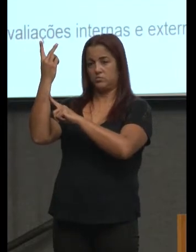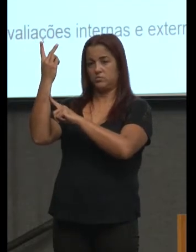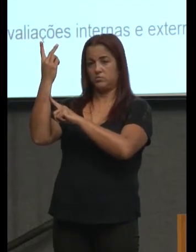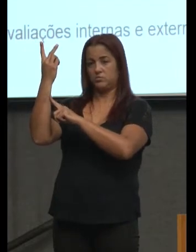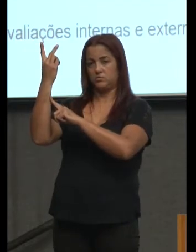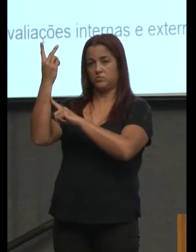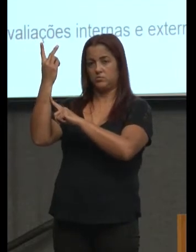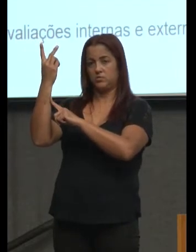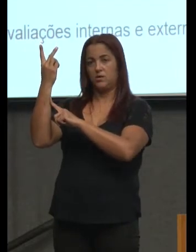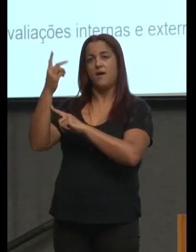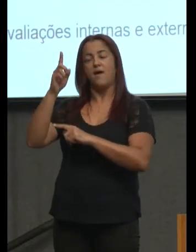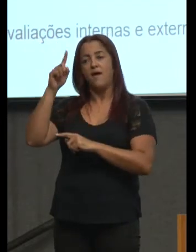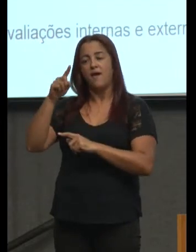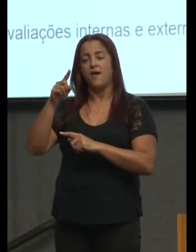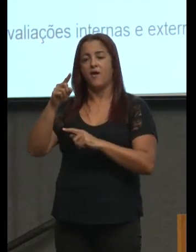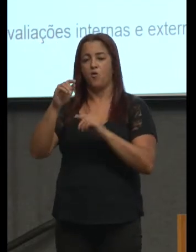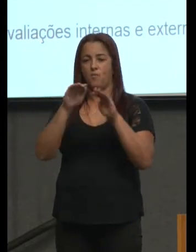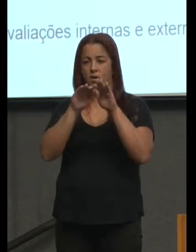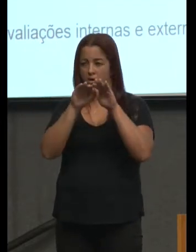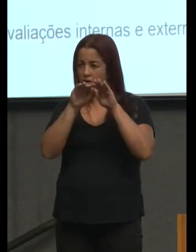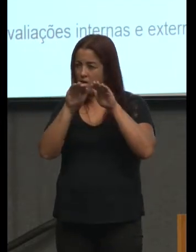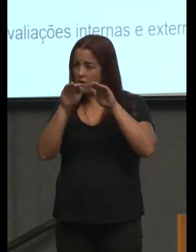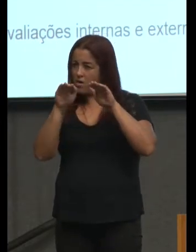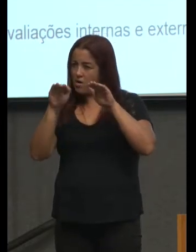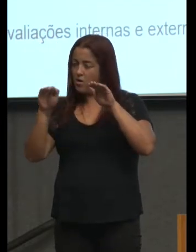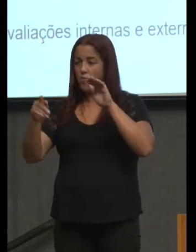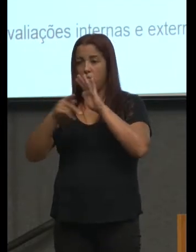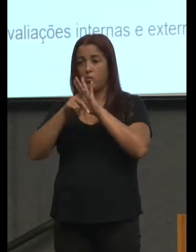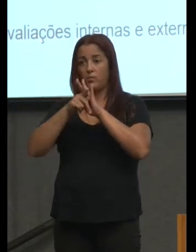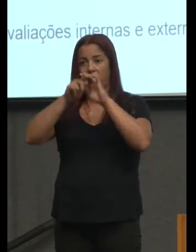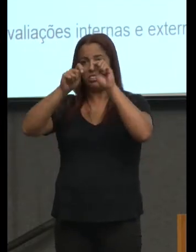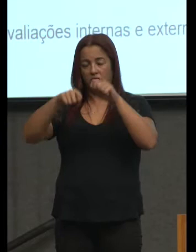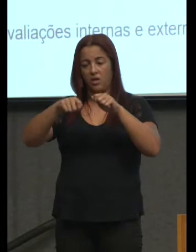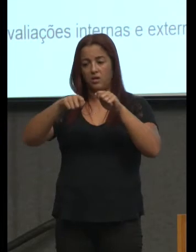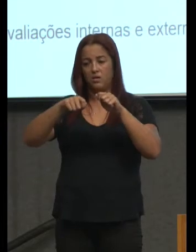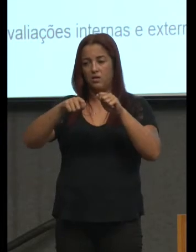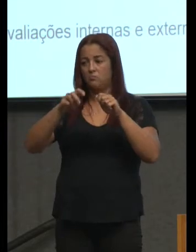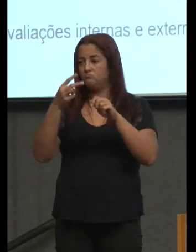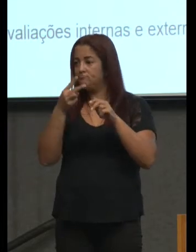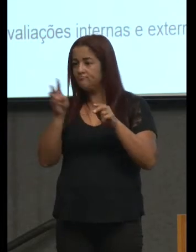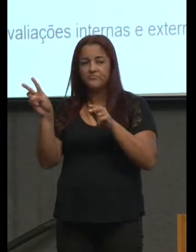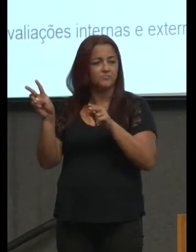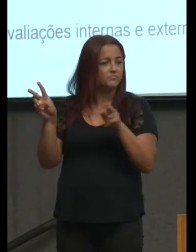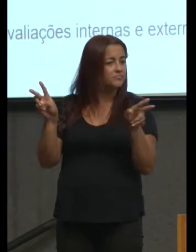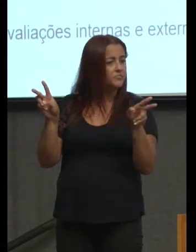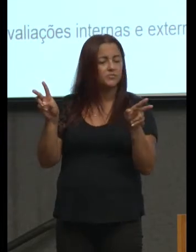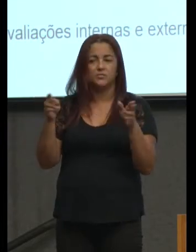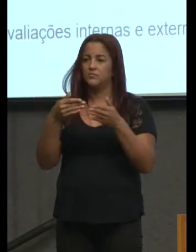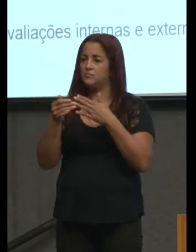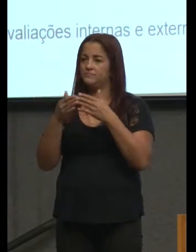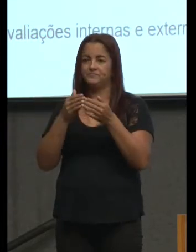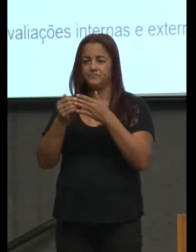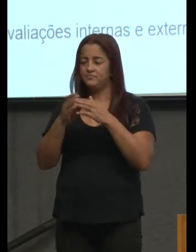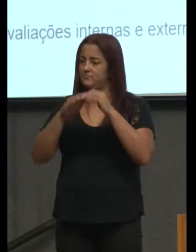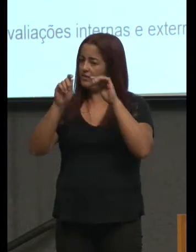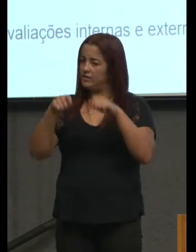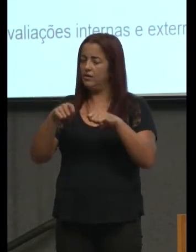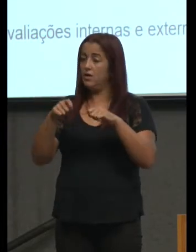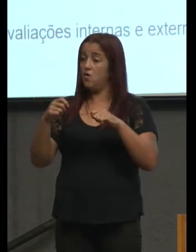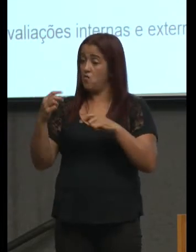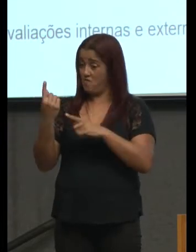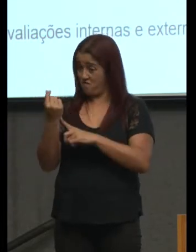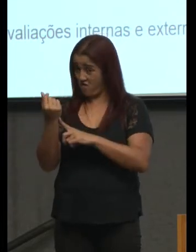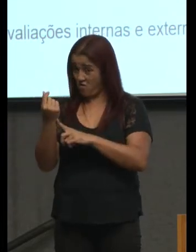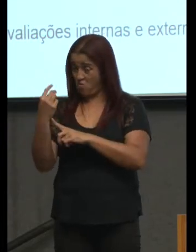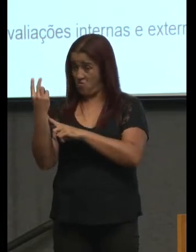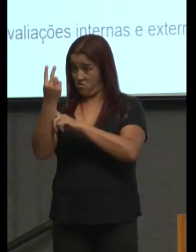é uma régua que você pode olhar para a esquerda e para a direita ao mesmo tempo os valores não são só positivos os valores